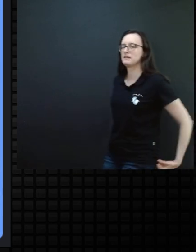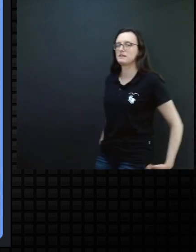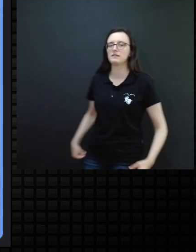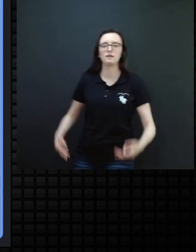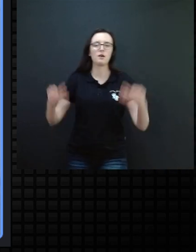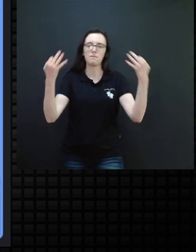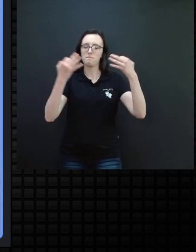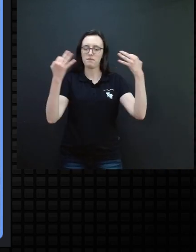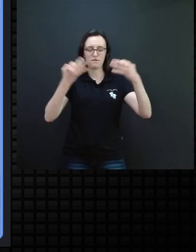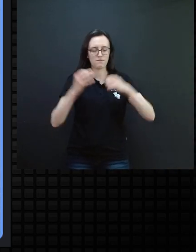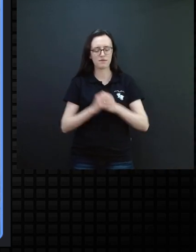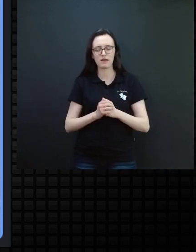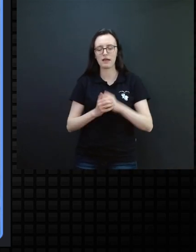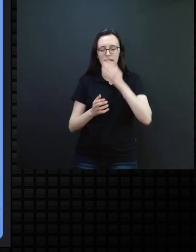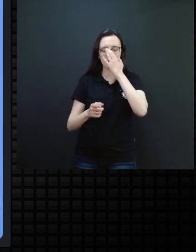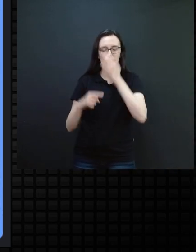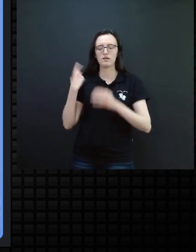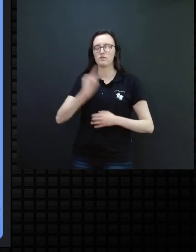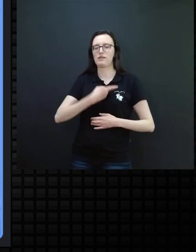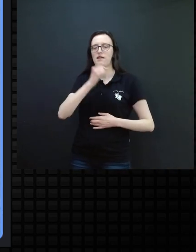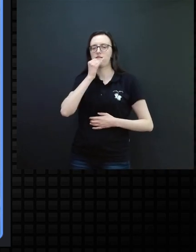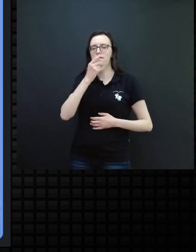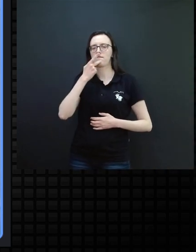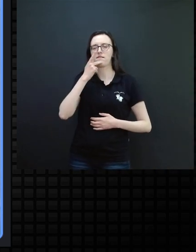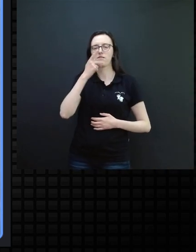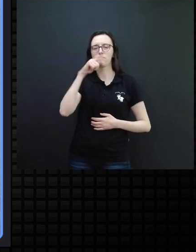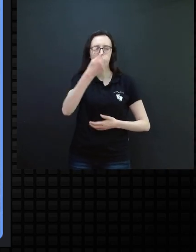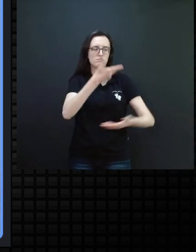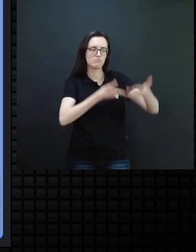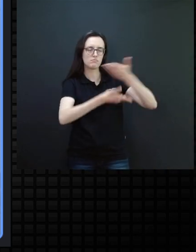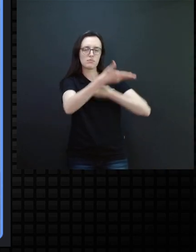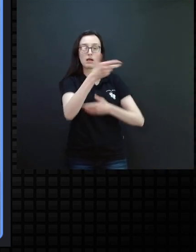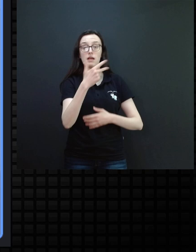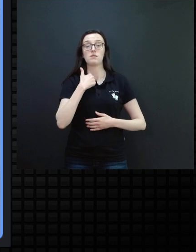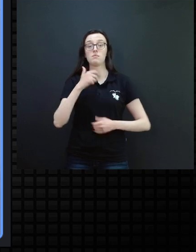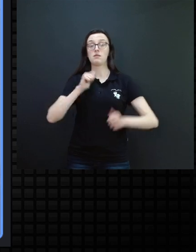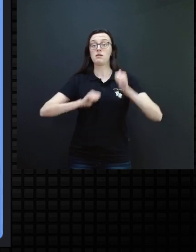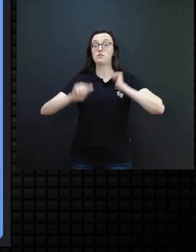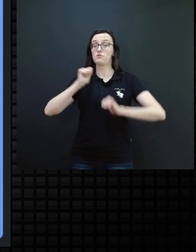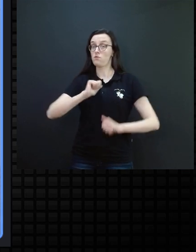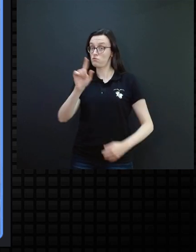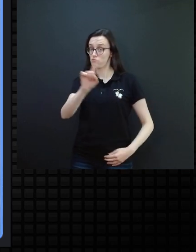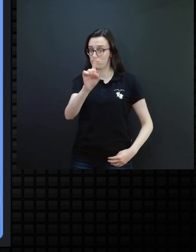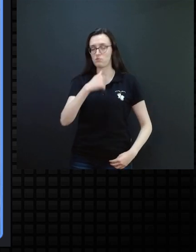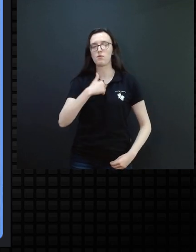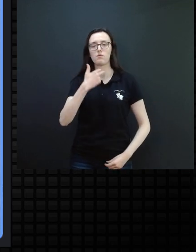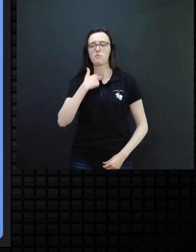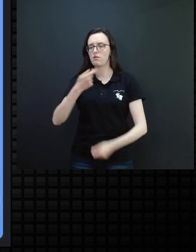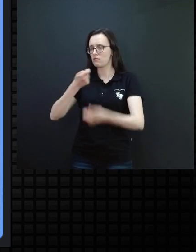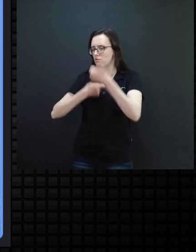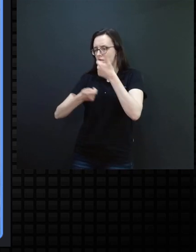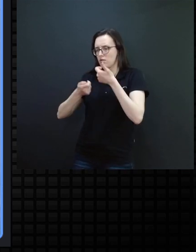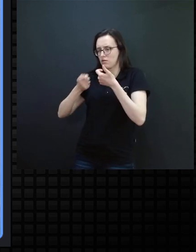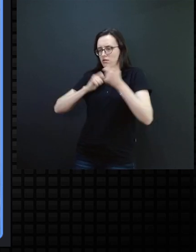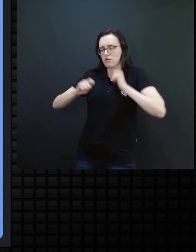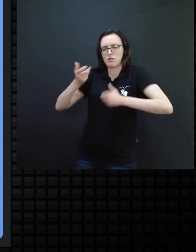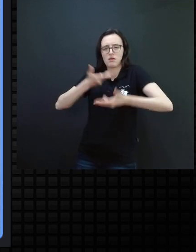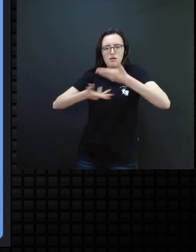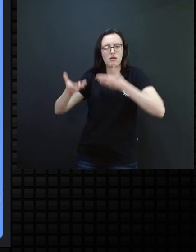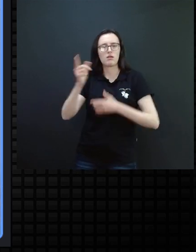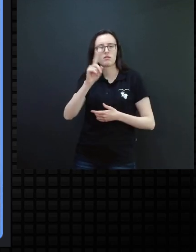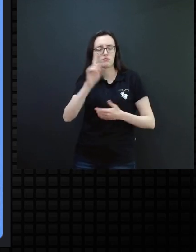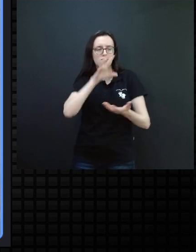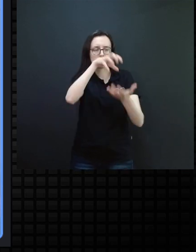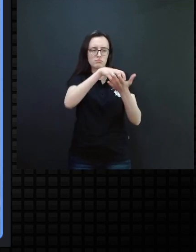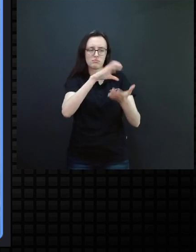Quando eu falei pra você que o mediator, ele não pode ser ansioso, né, nem na forma ali dentro do centro de